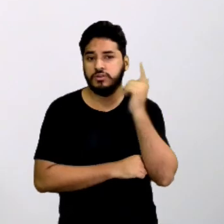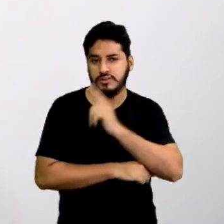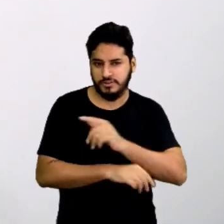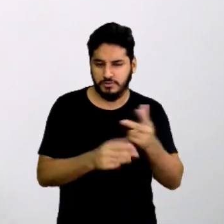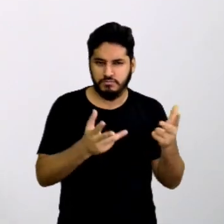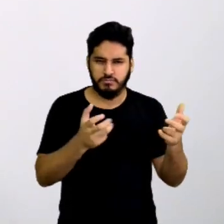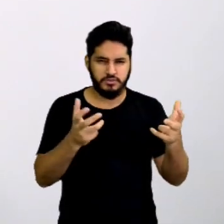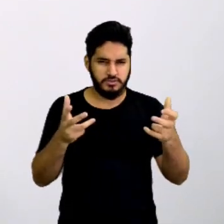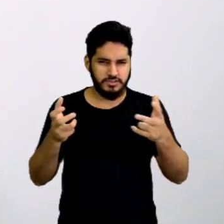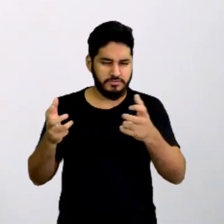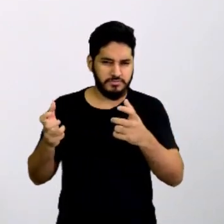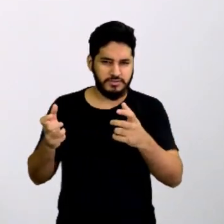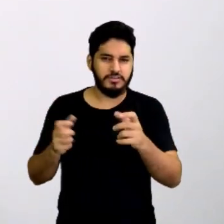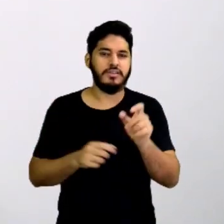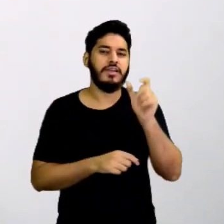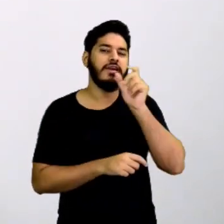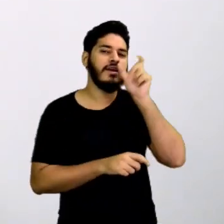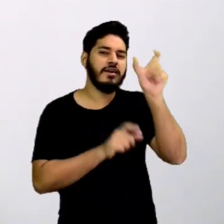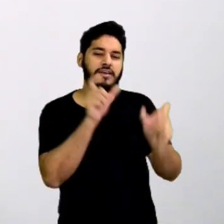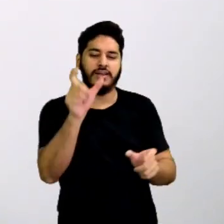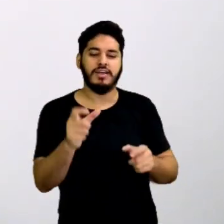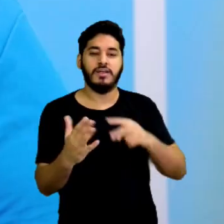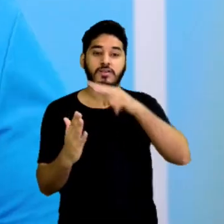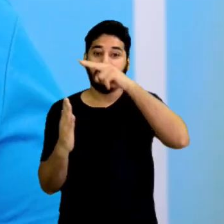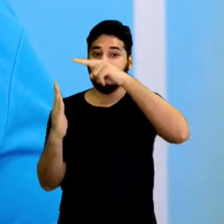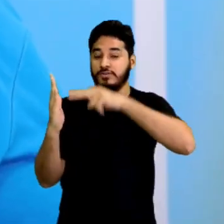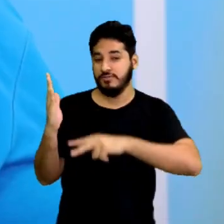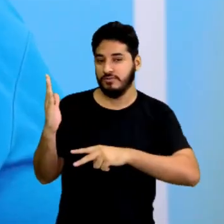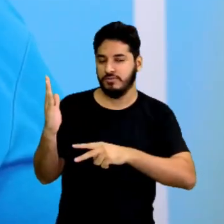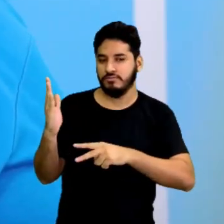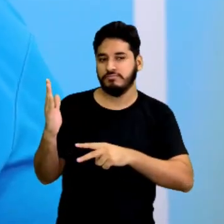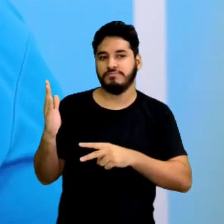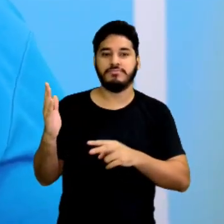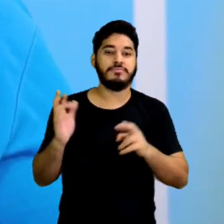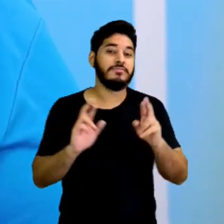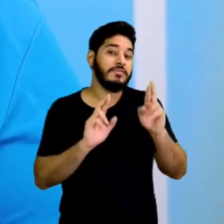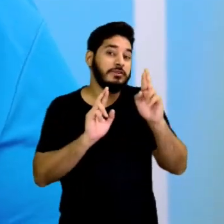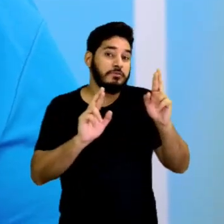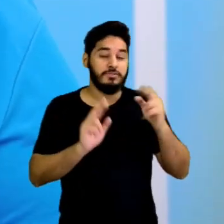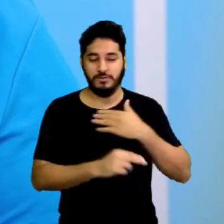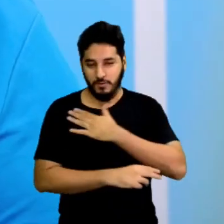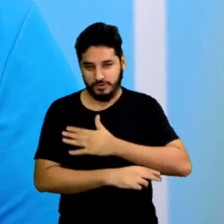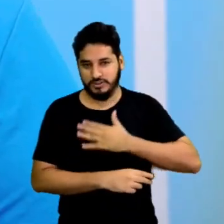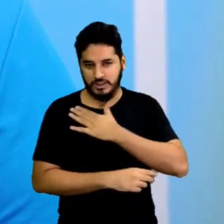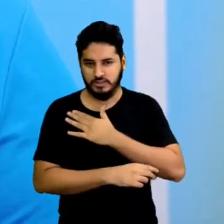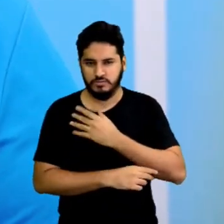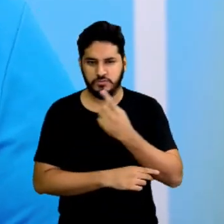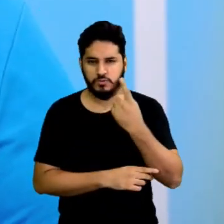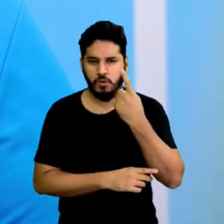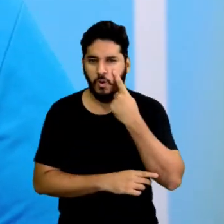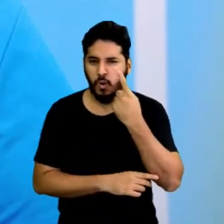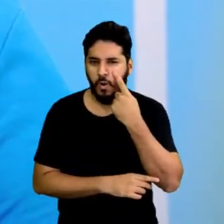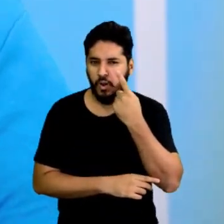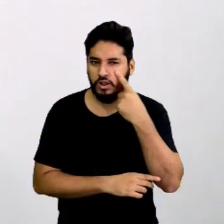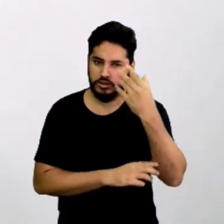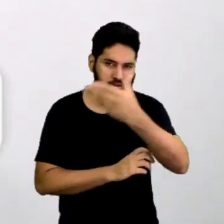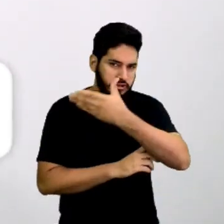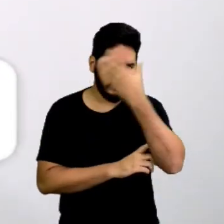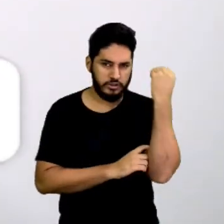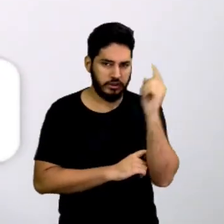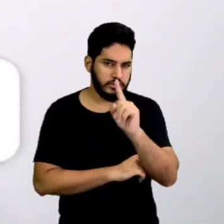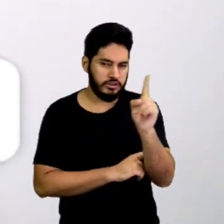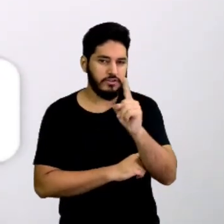de quem são as vozes da leitura do conto? Espero que tenham gostado, hein? Olha, e não se esqueçam...